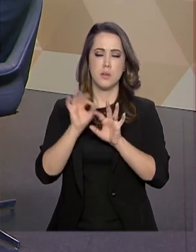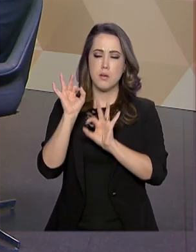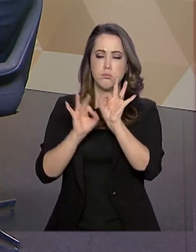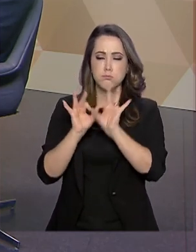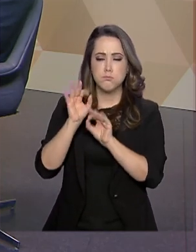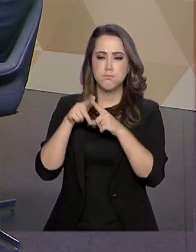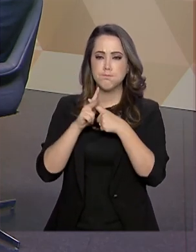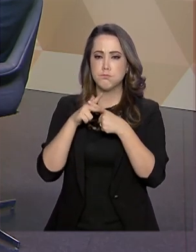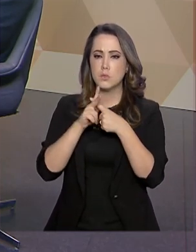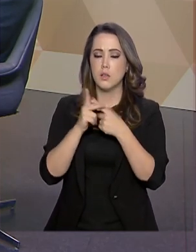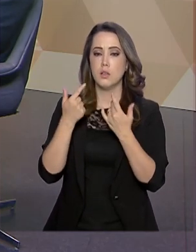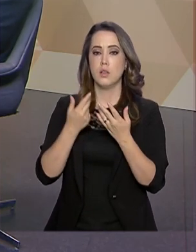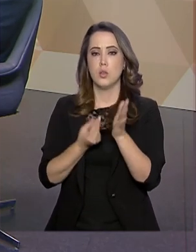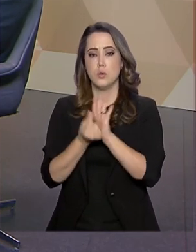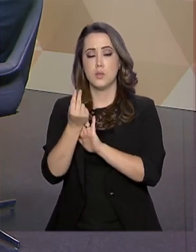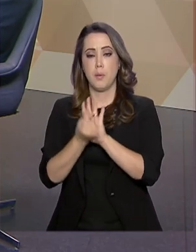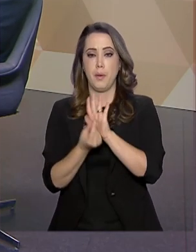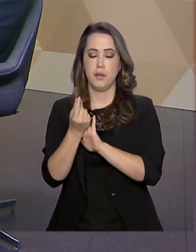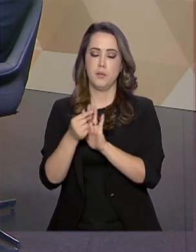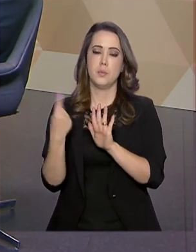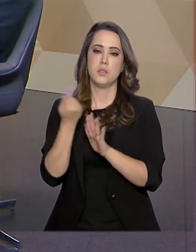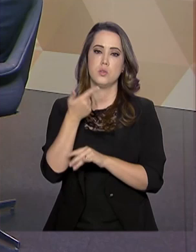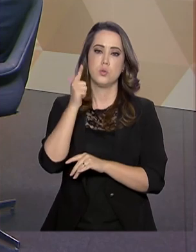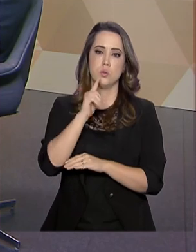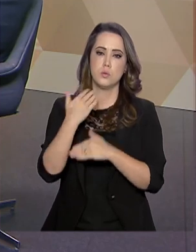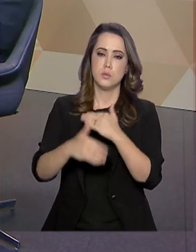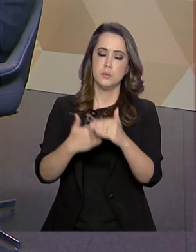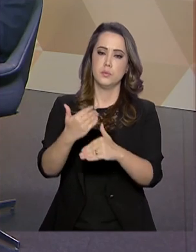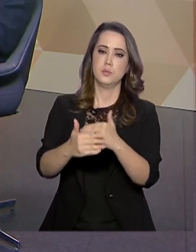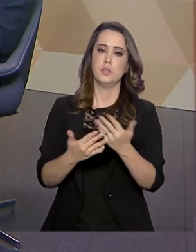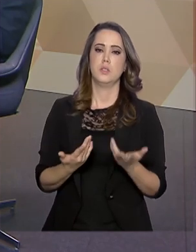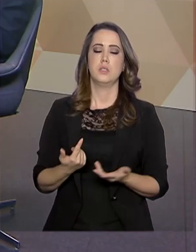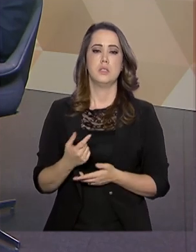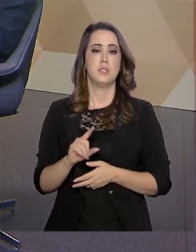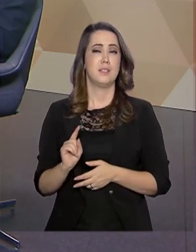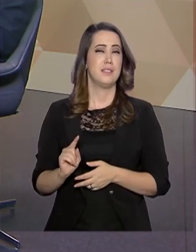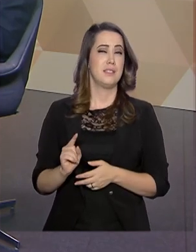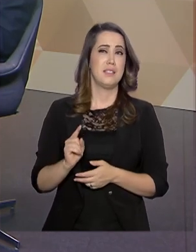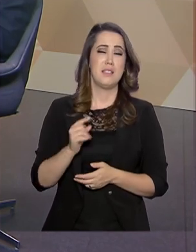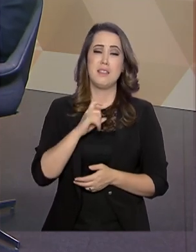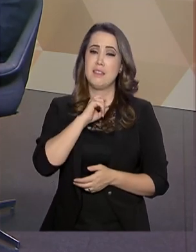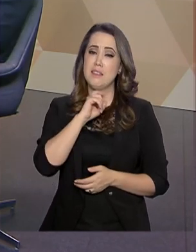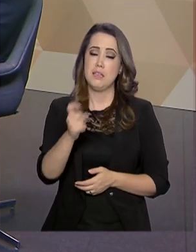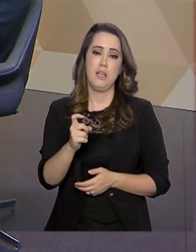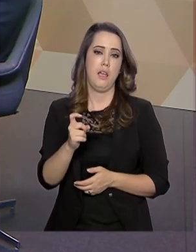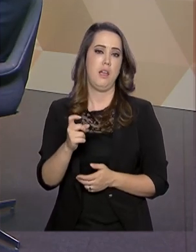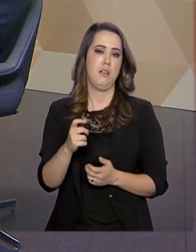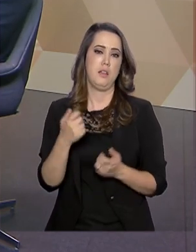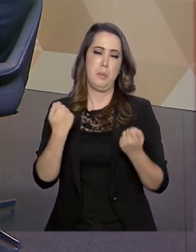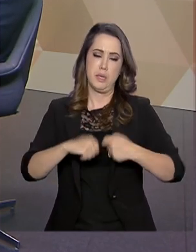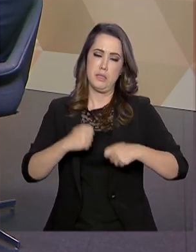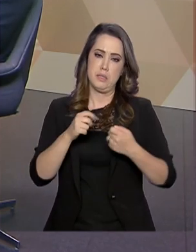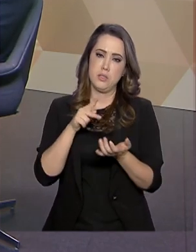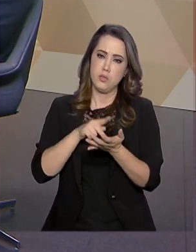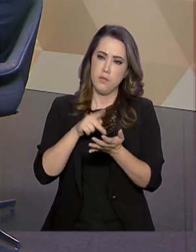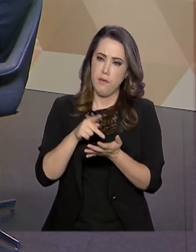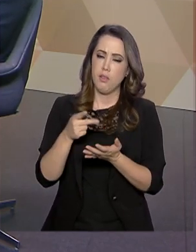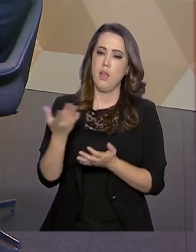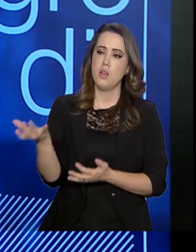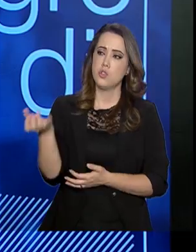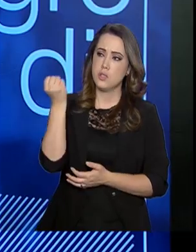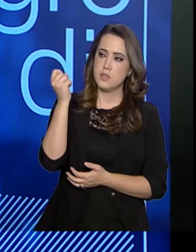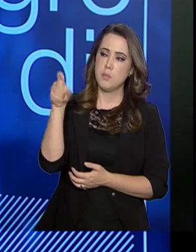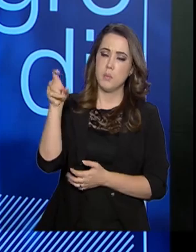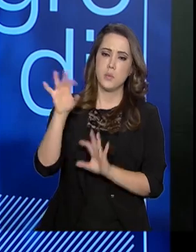ajuste das finanças para que a gente consiga sustentar que nenhum brasileiro que precise de ter acesso a essa